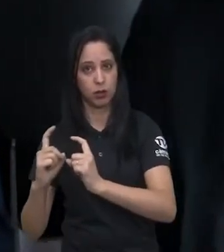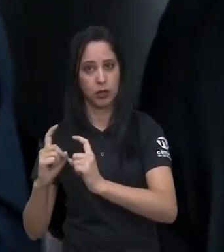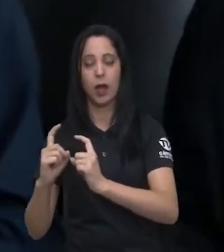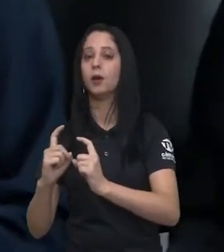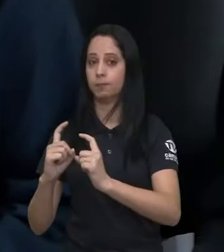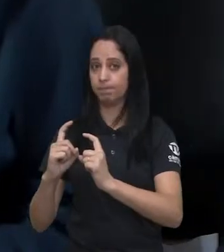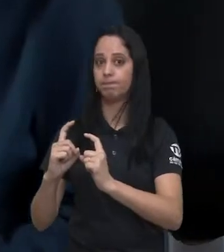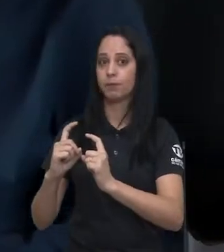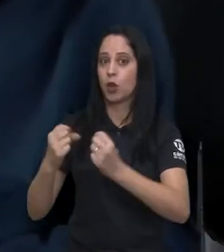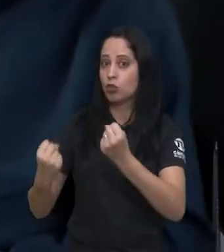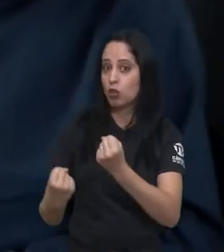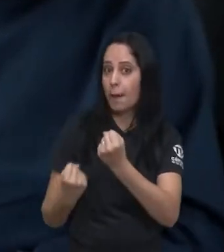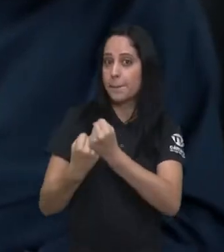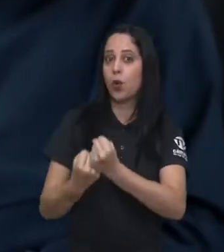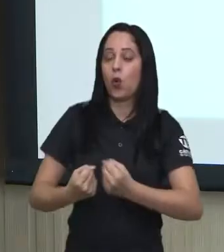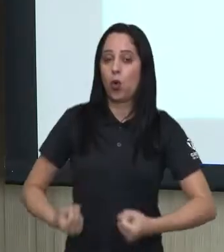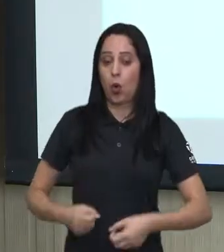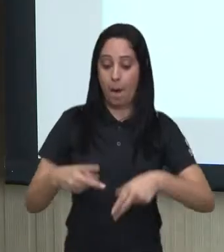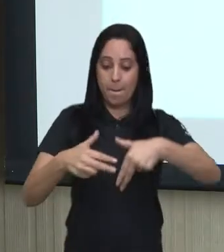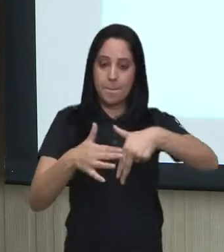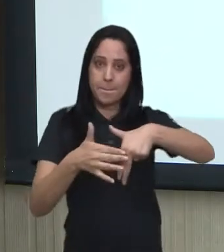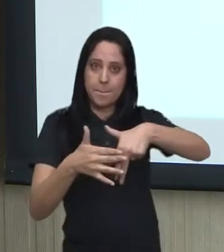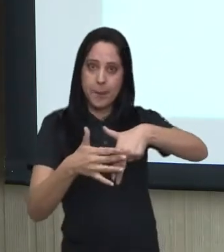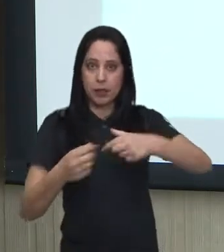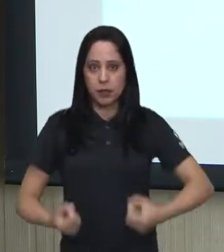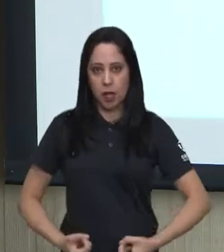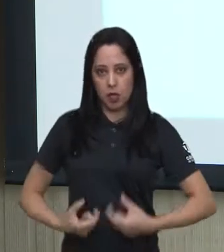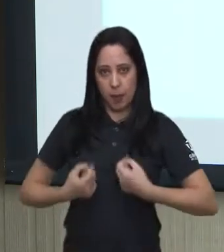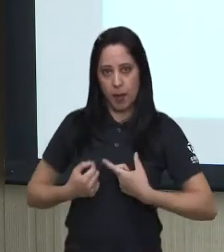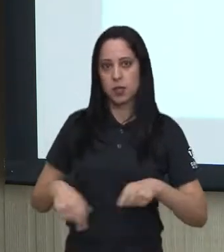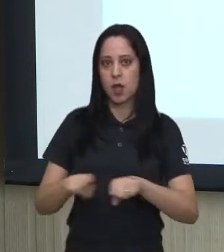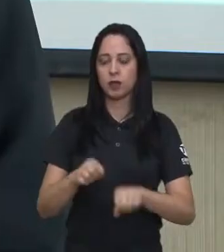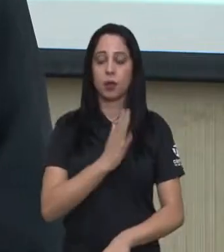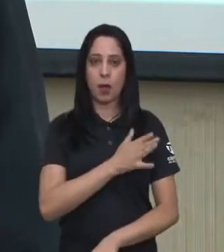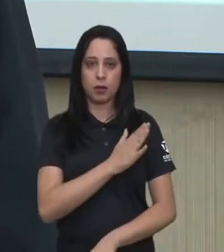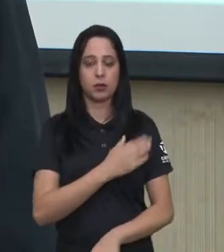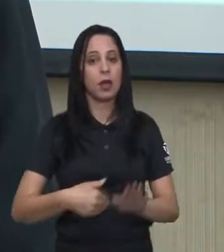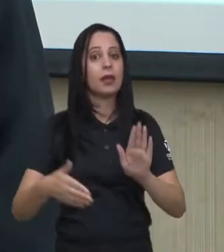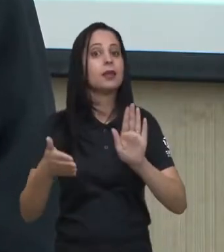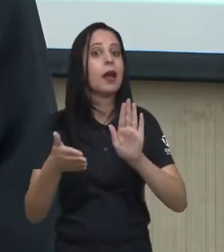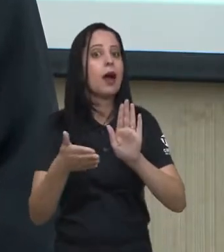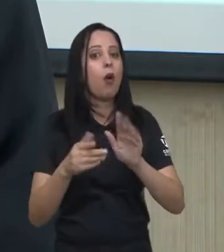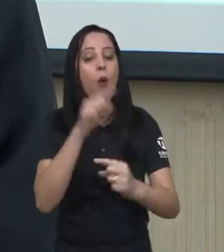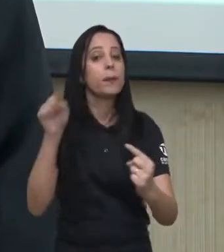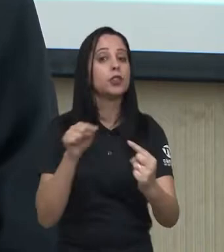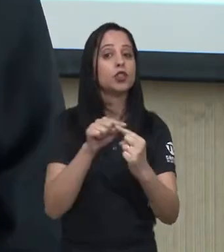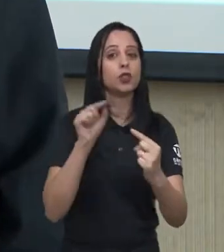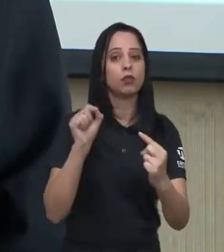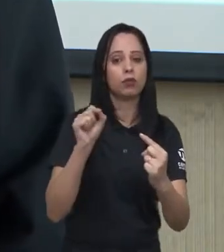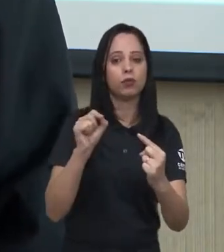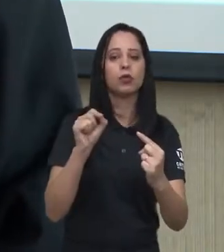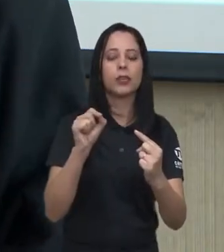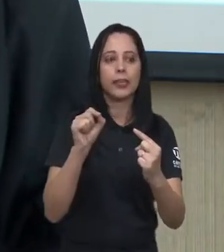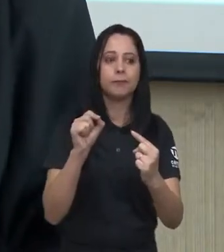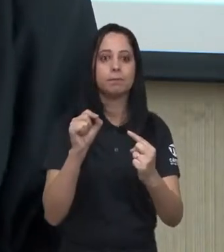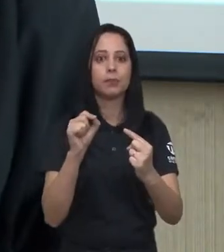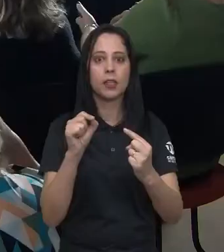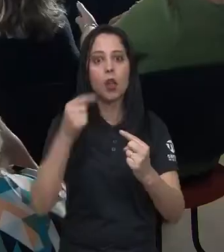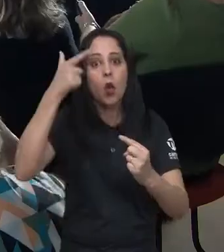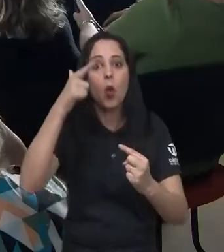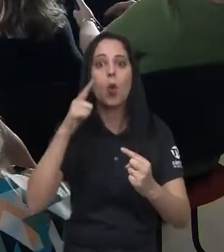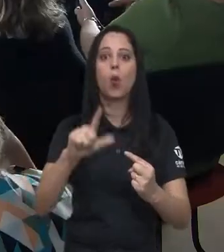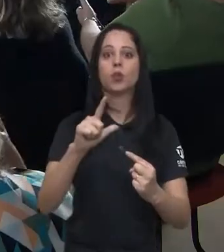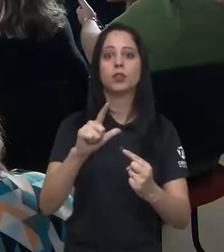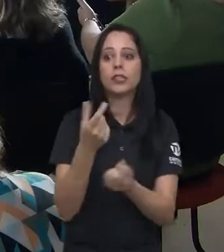Frente Parlamentar em Apoio ao Paciente Oncológico Cardiológico, com o objetivo de propor alternativas para o problema.